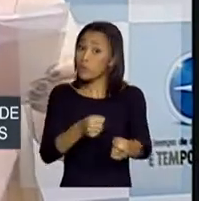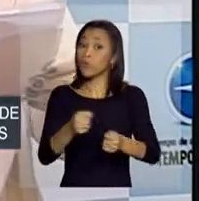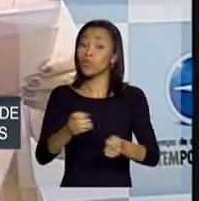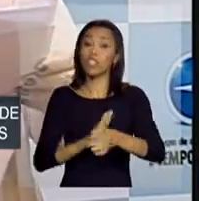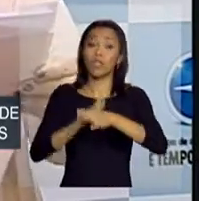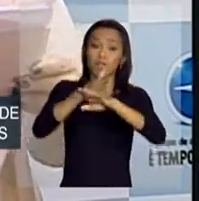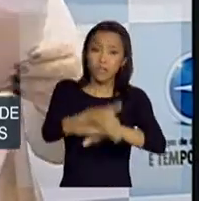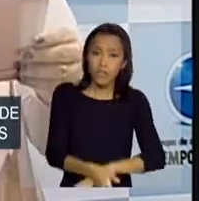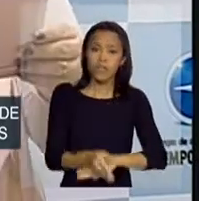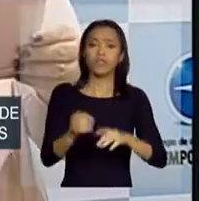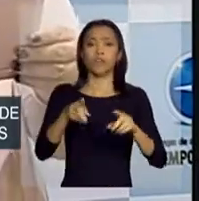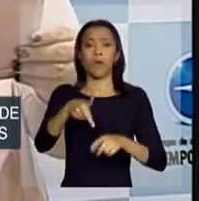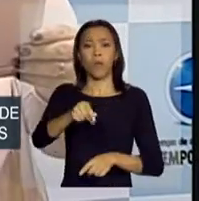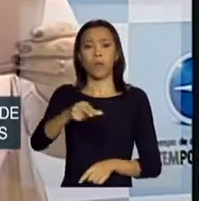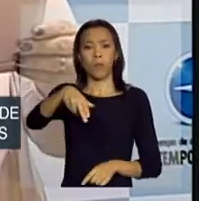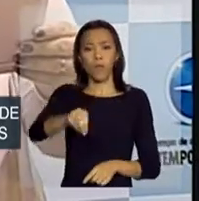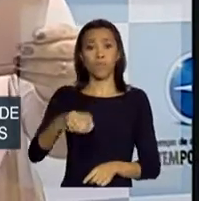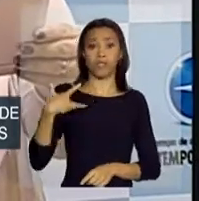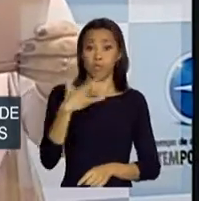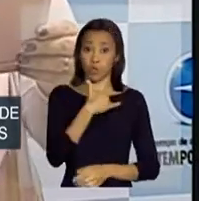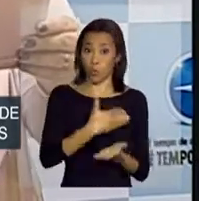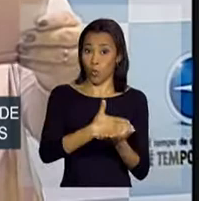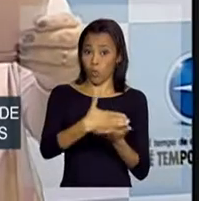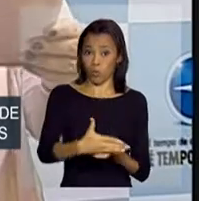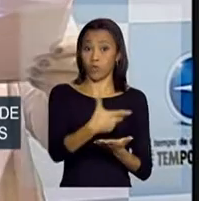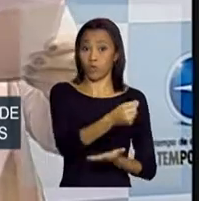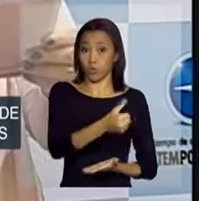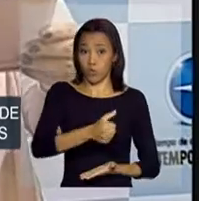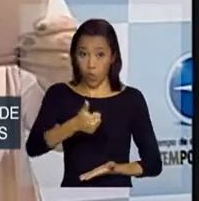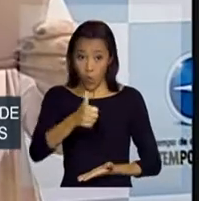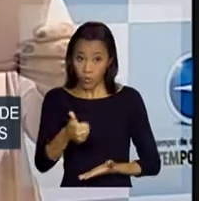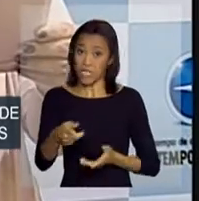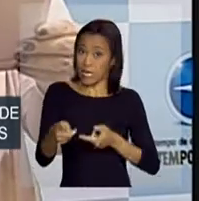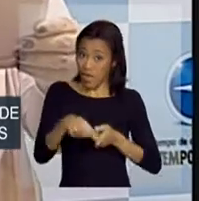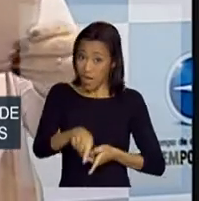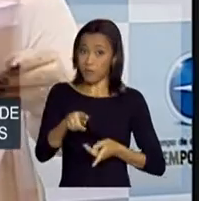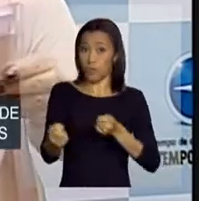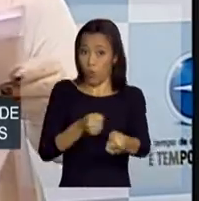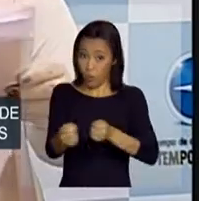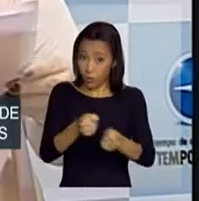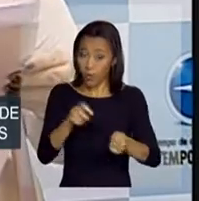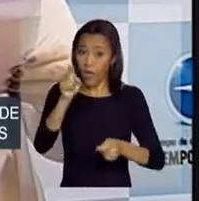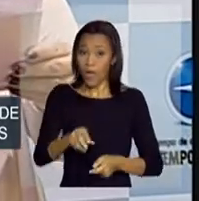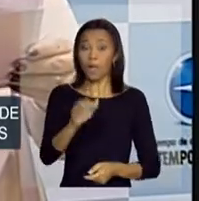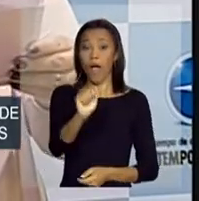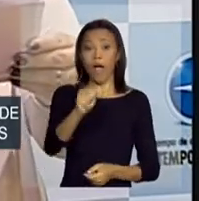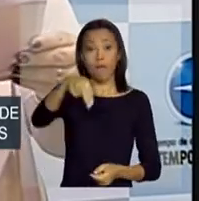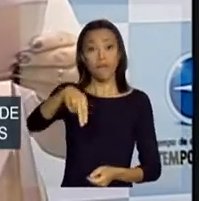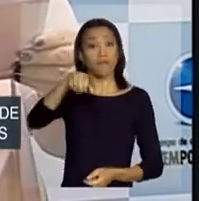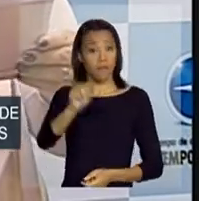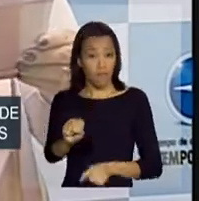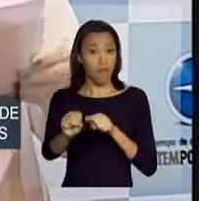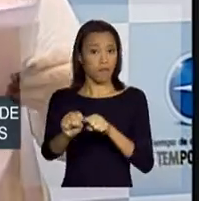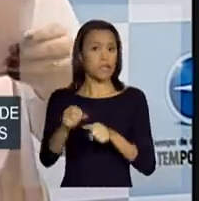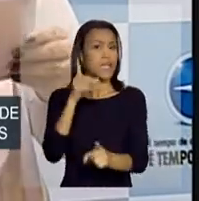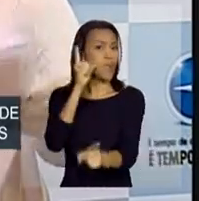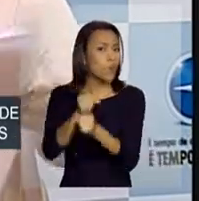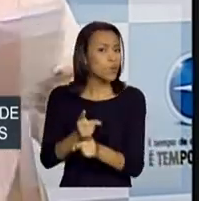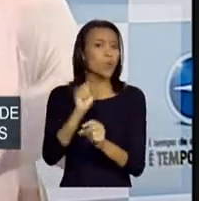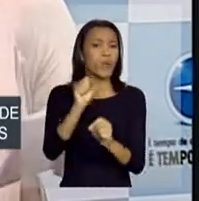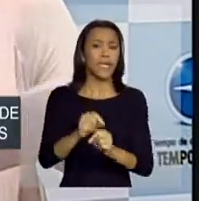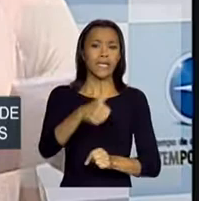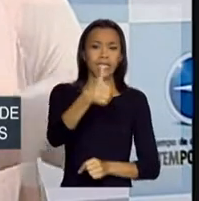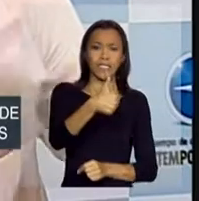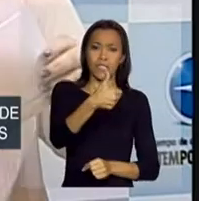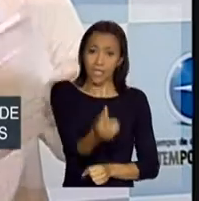saúde que começou em dezembro de 2011 e esse monitoramento que é feito pela Agência Nacional de Saúde Suplementar identificou que 16